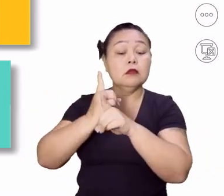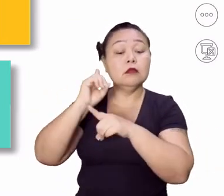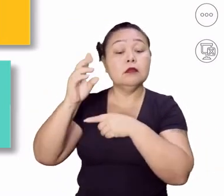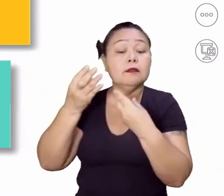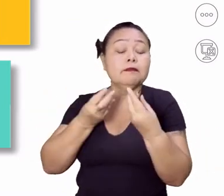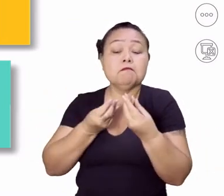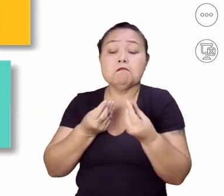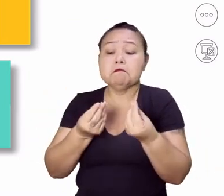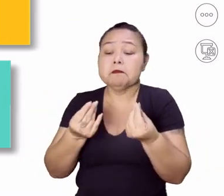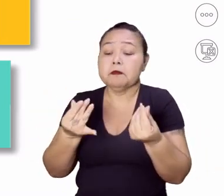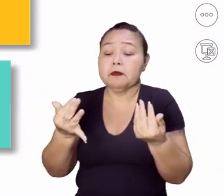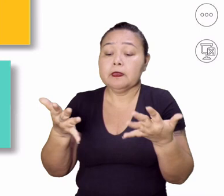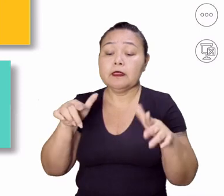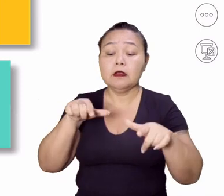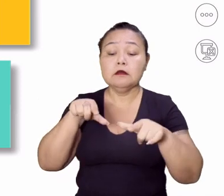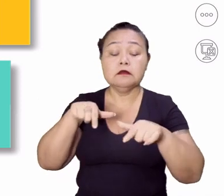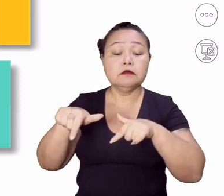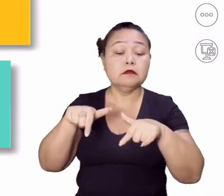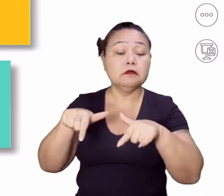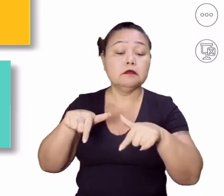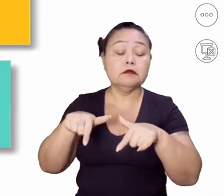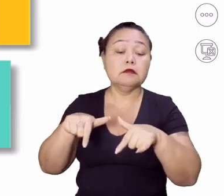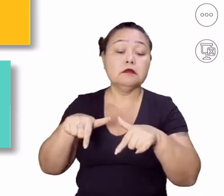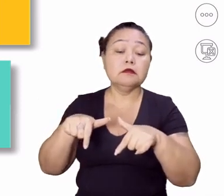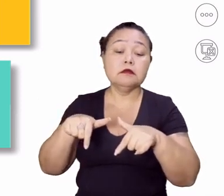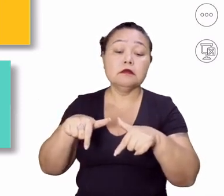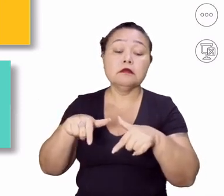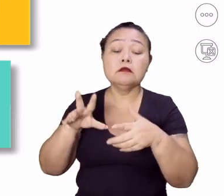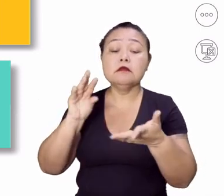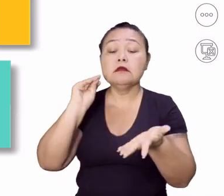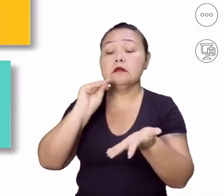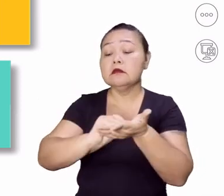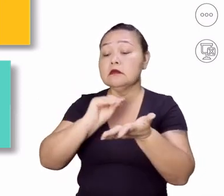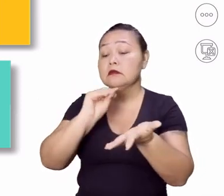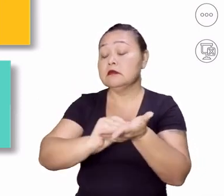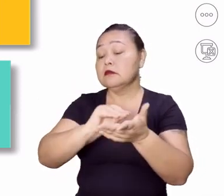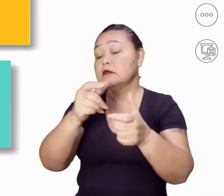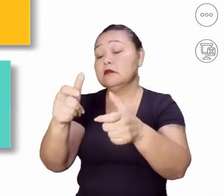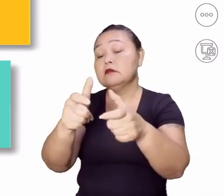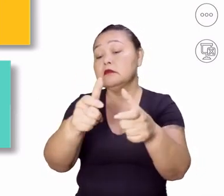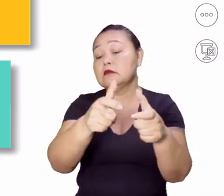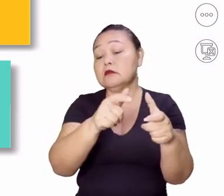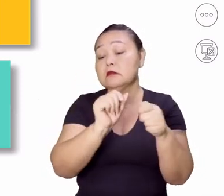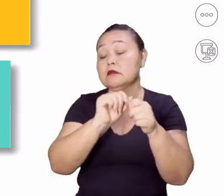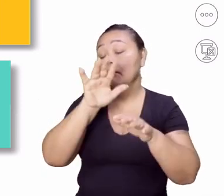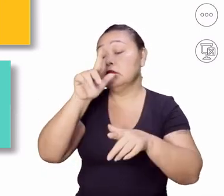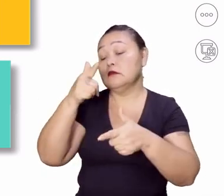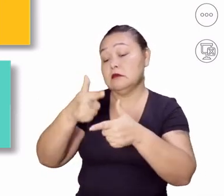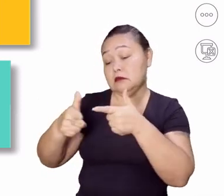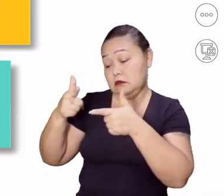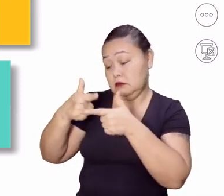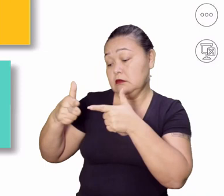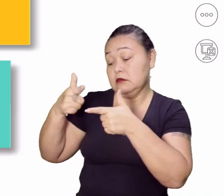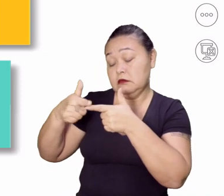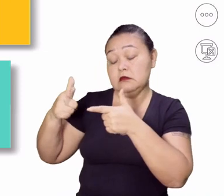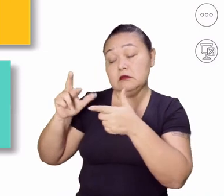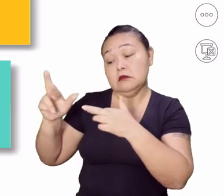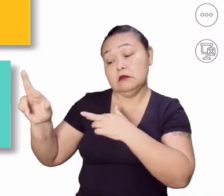vamos falar sobre a precariedade do trabalho, tá? Os déficits de lugares, ou seja, alguns problemas